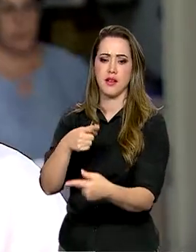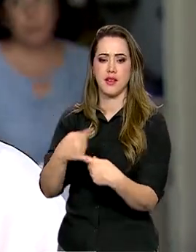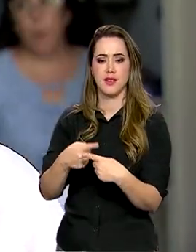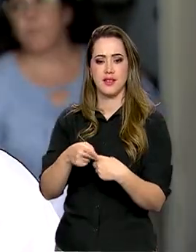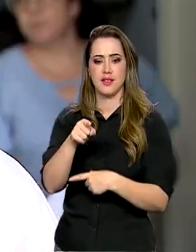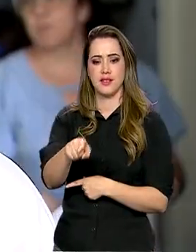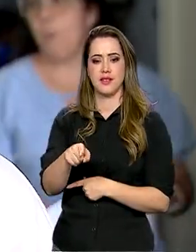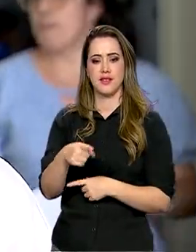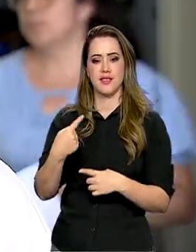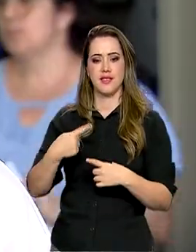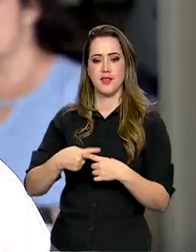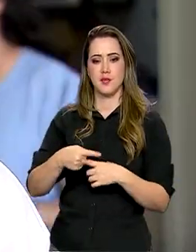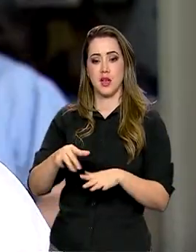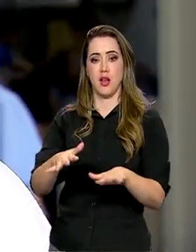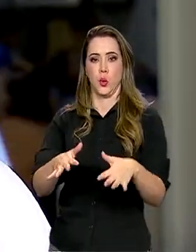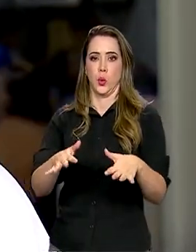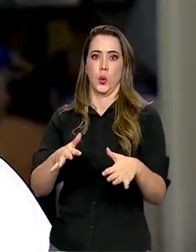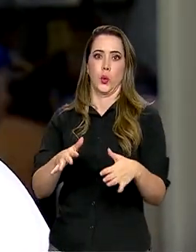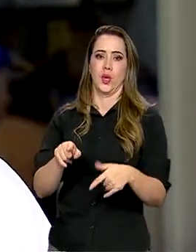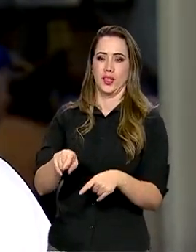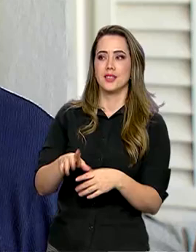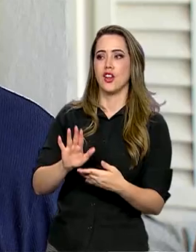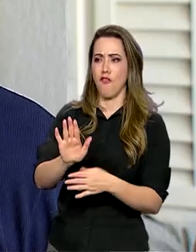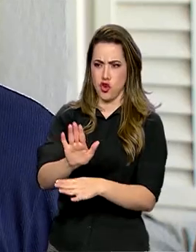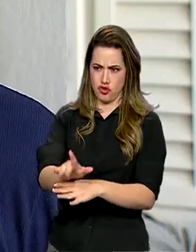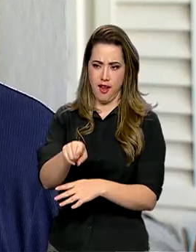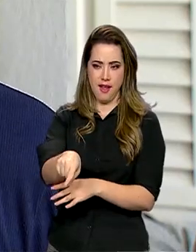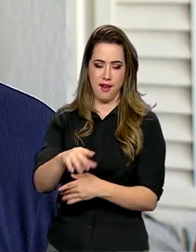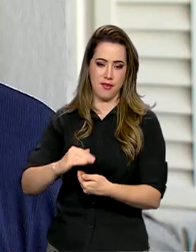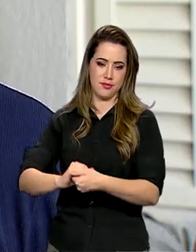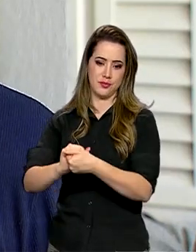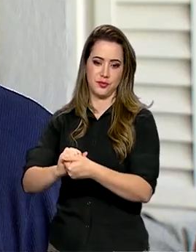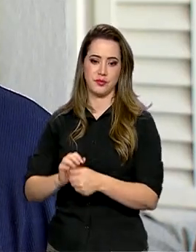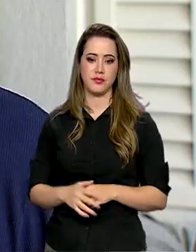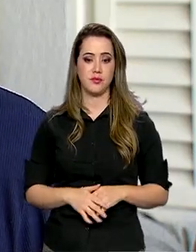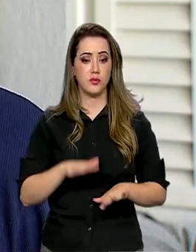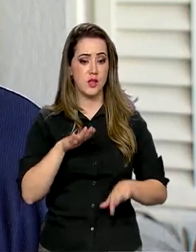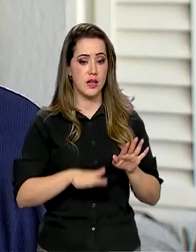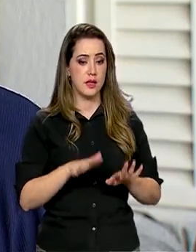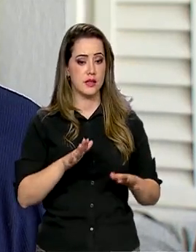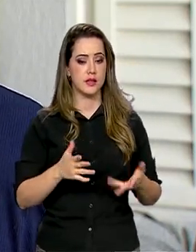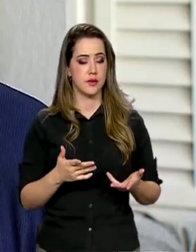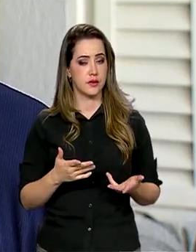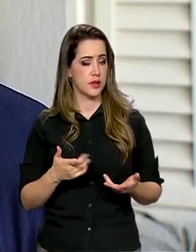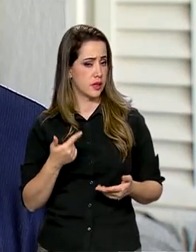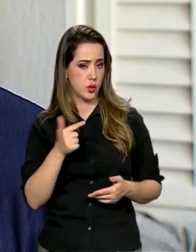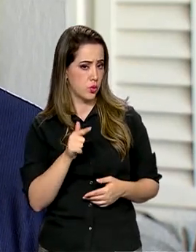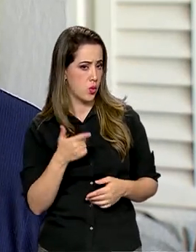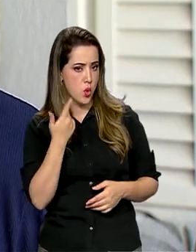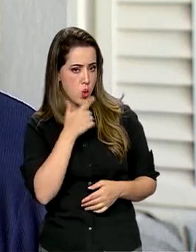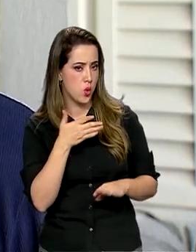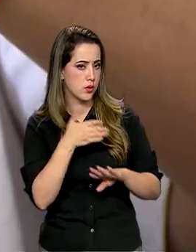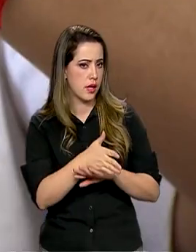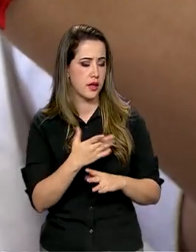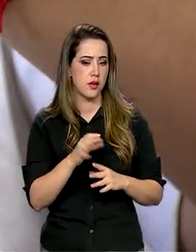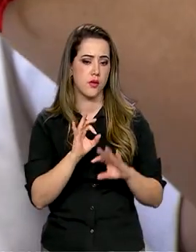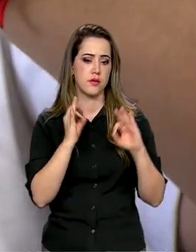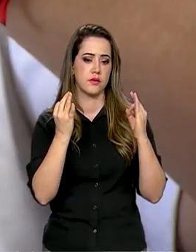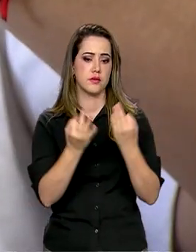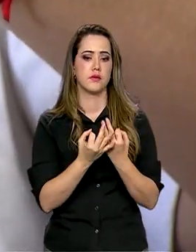ela está meio nervosa, aí eu vou ajudar ela. Muitos não têm acesso, né? Ou a família